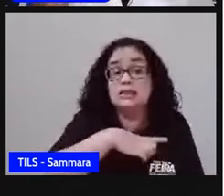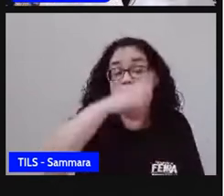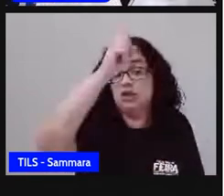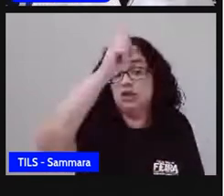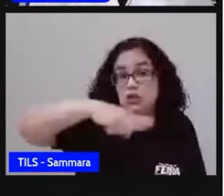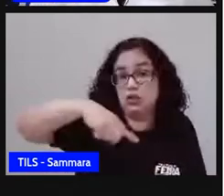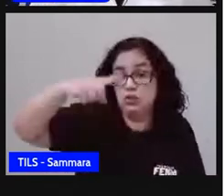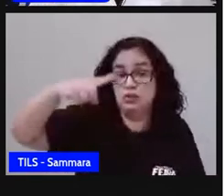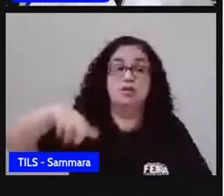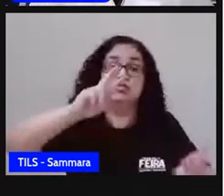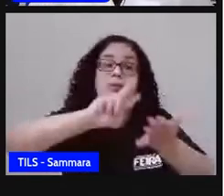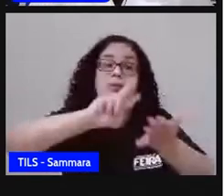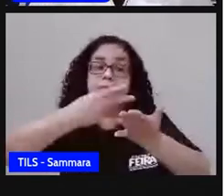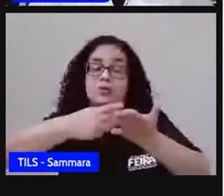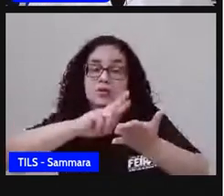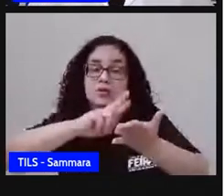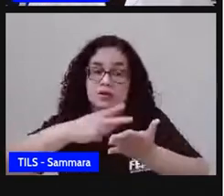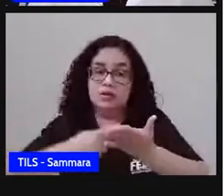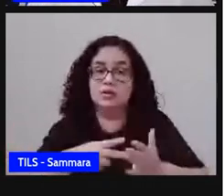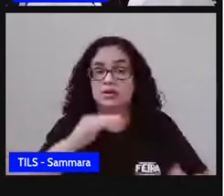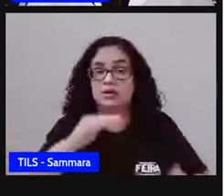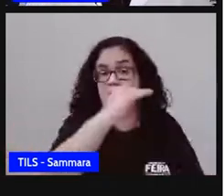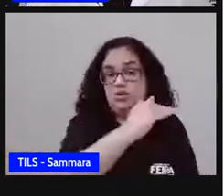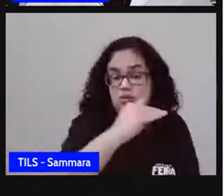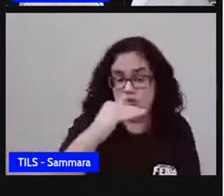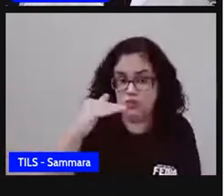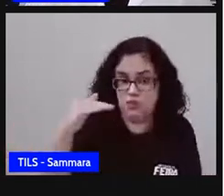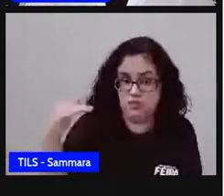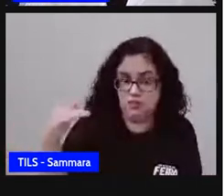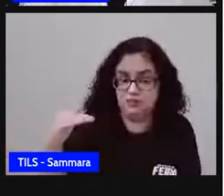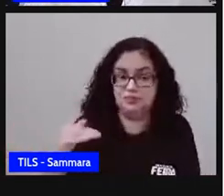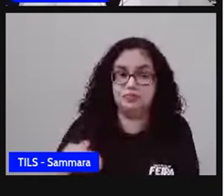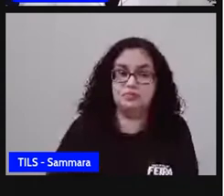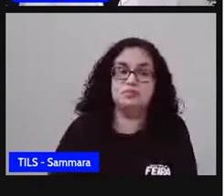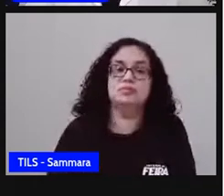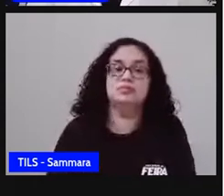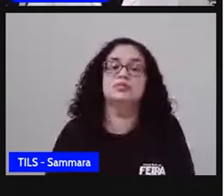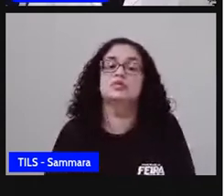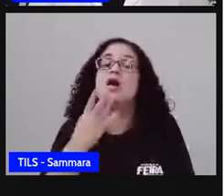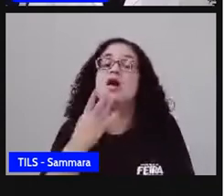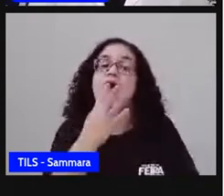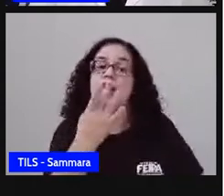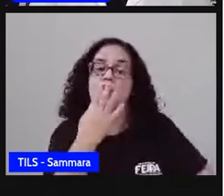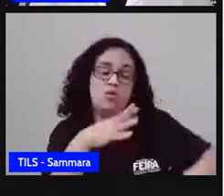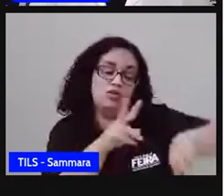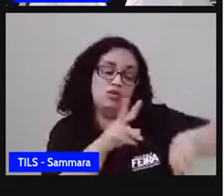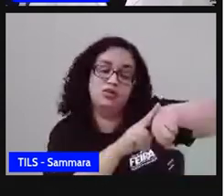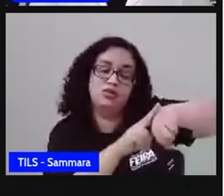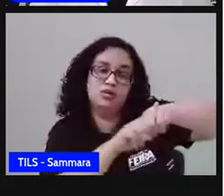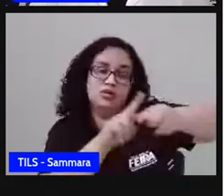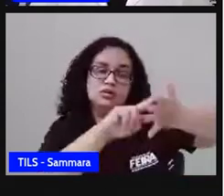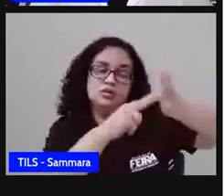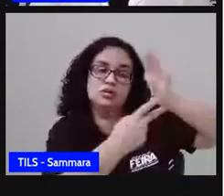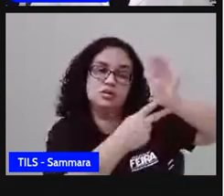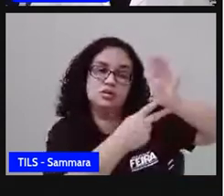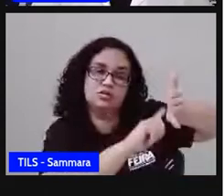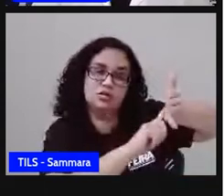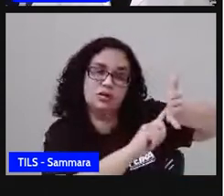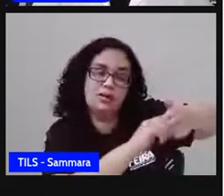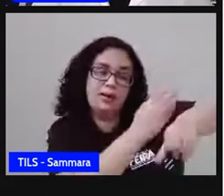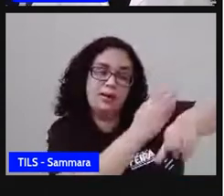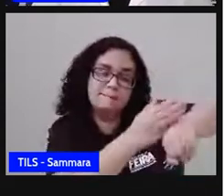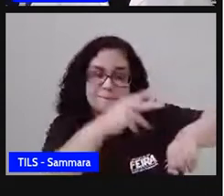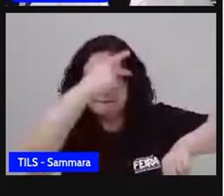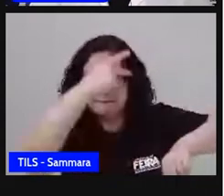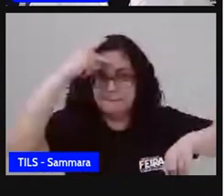poder interpretar ele. Então, veja só. Aqui embaixo, está dizendo que a cor verde significa branca. Isso aqui é as